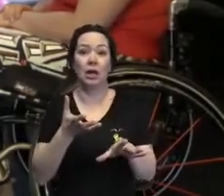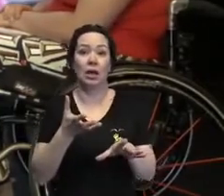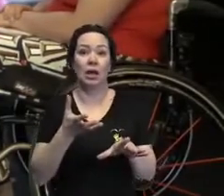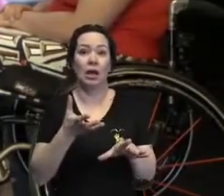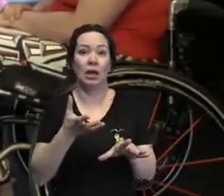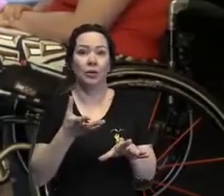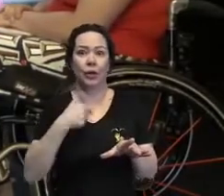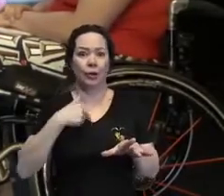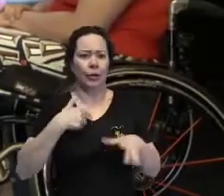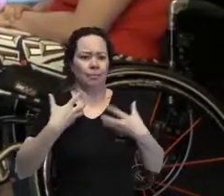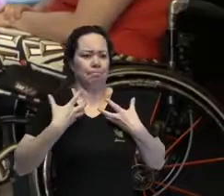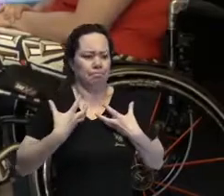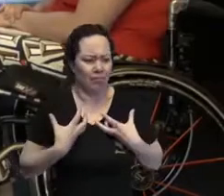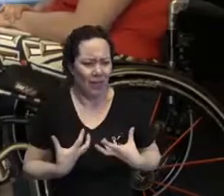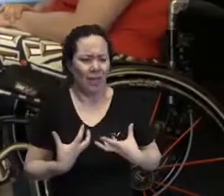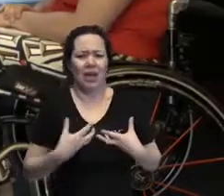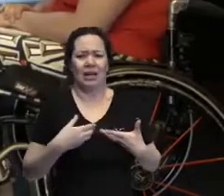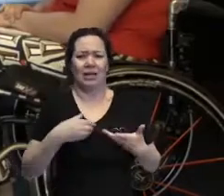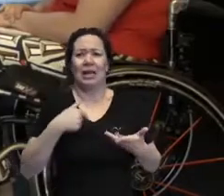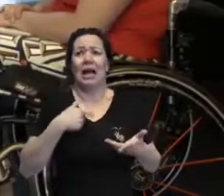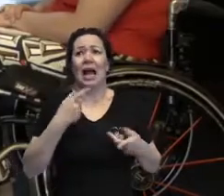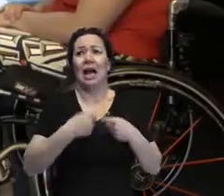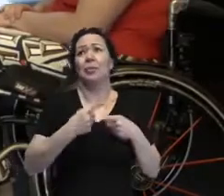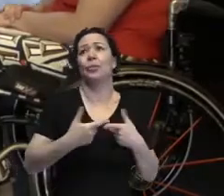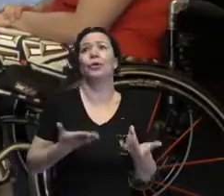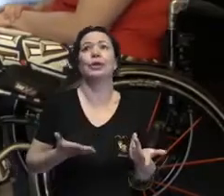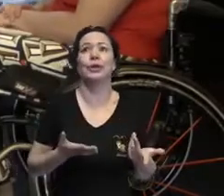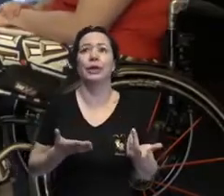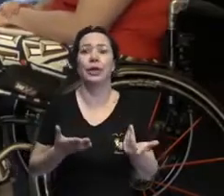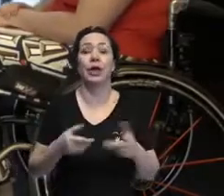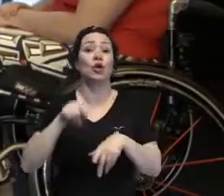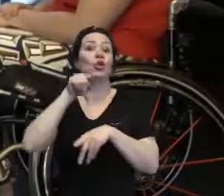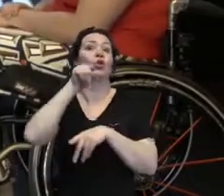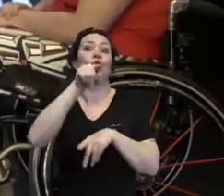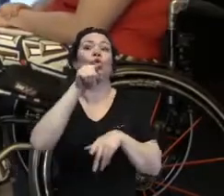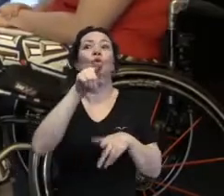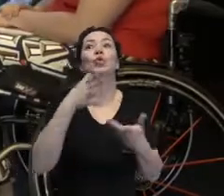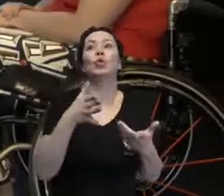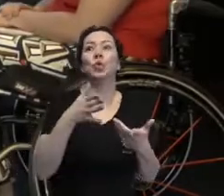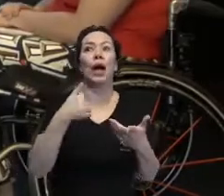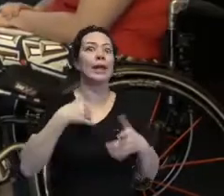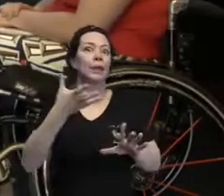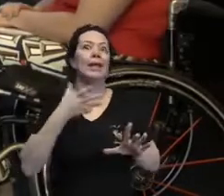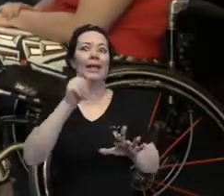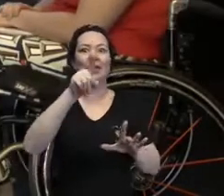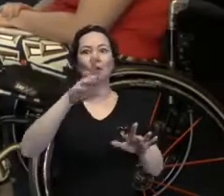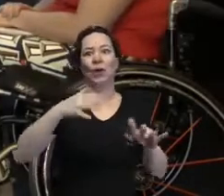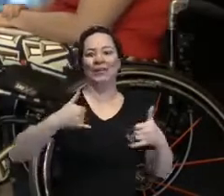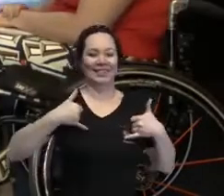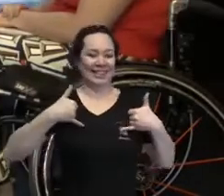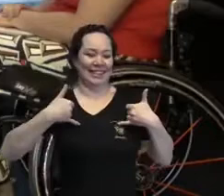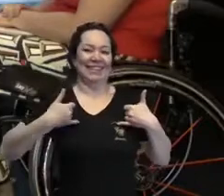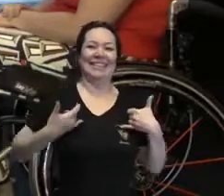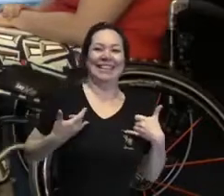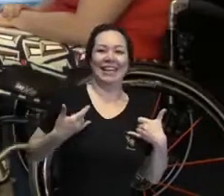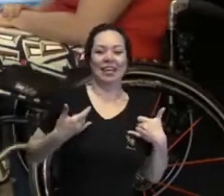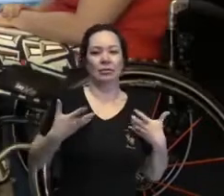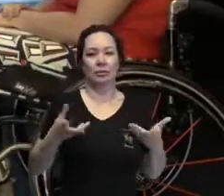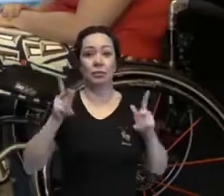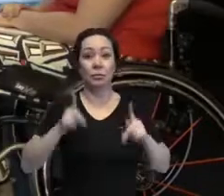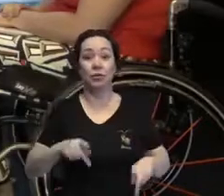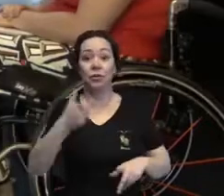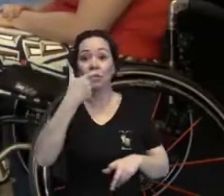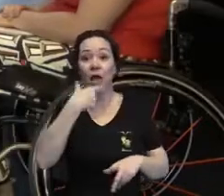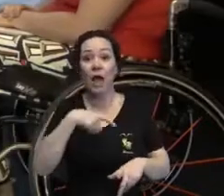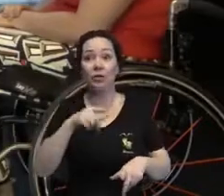esse peso de, ai, porque você... Porque eu queria ter a sua autoestima. As pessoas acham que a minha